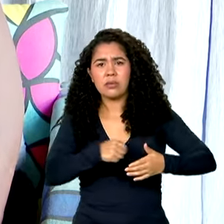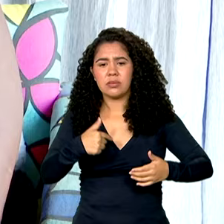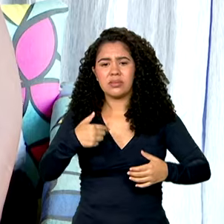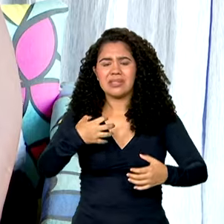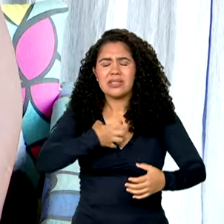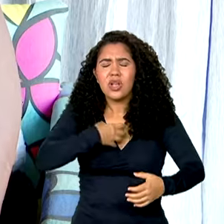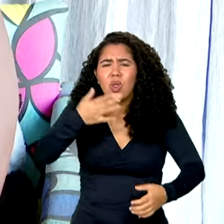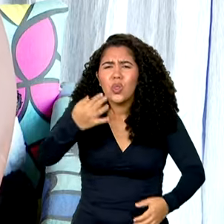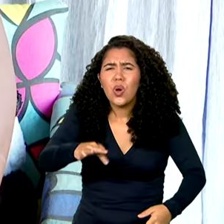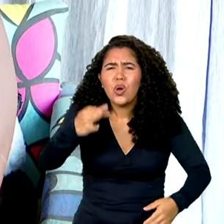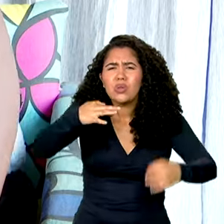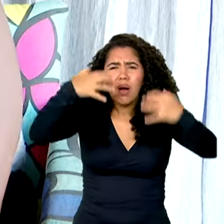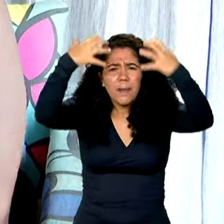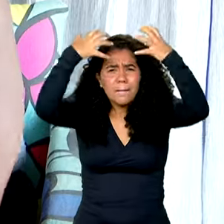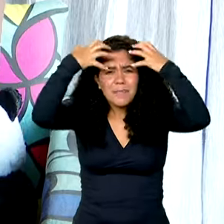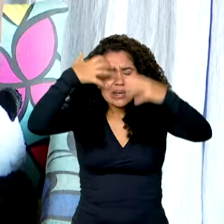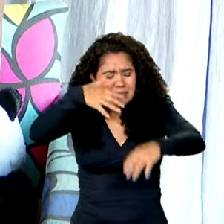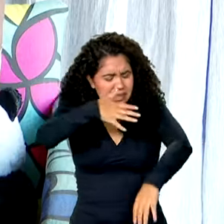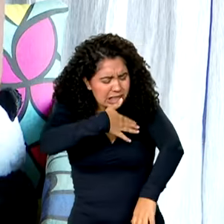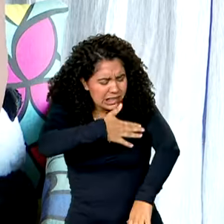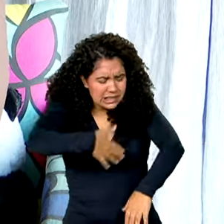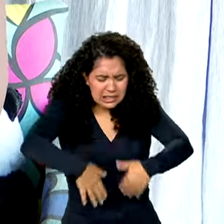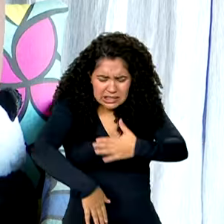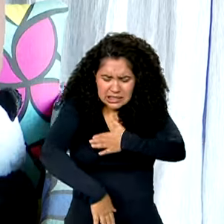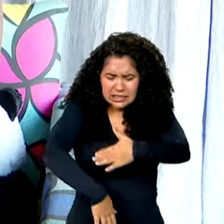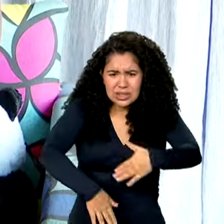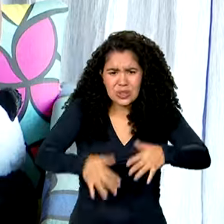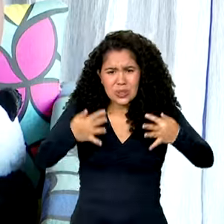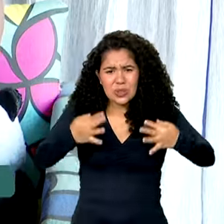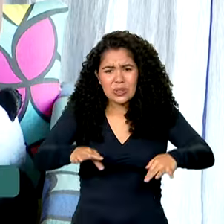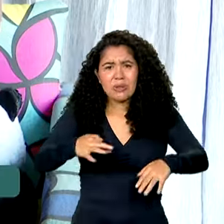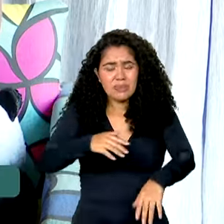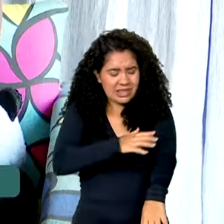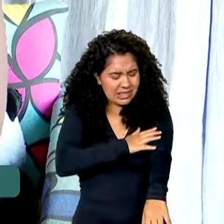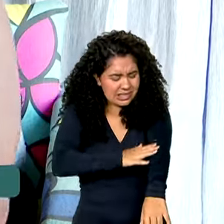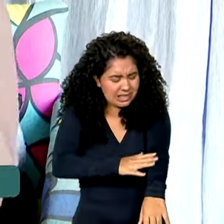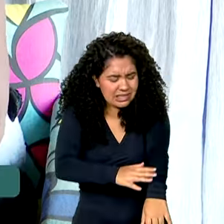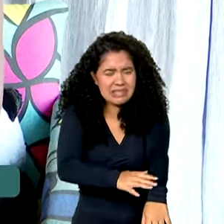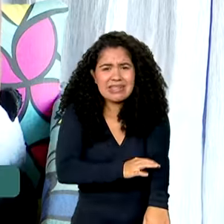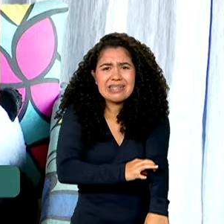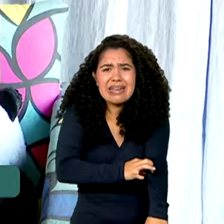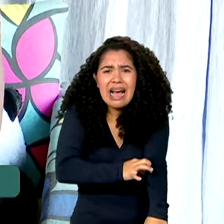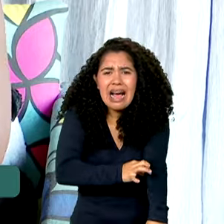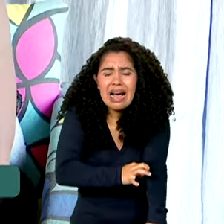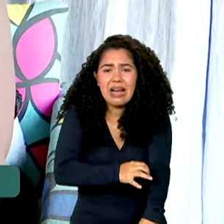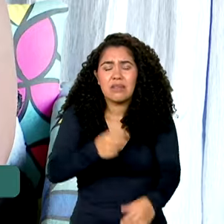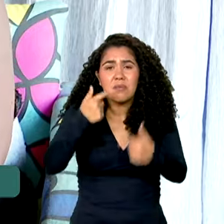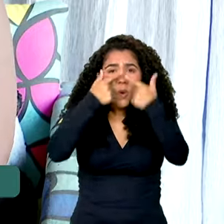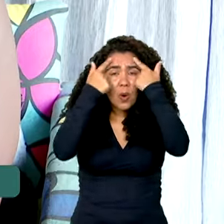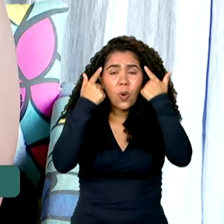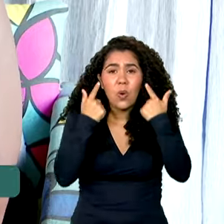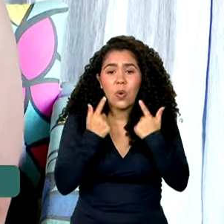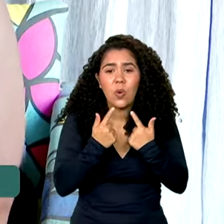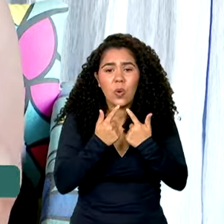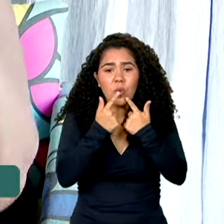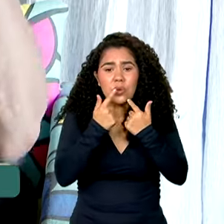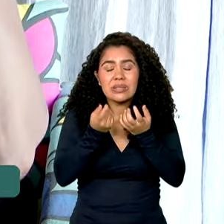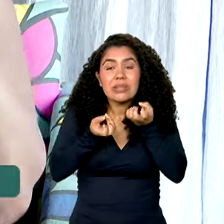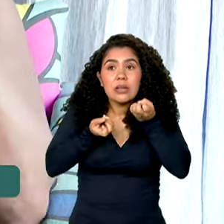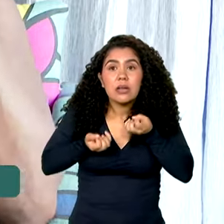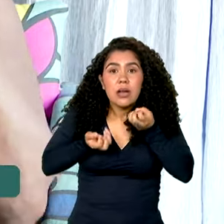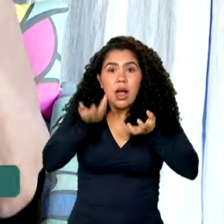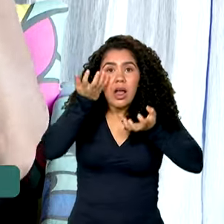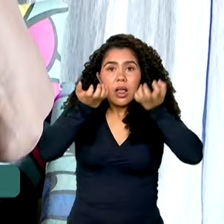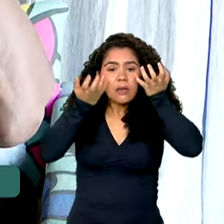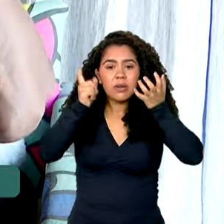banho. Porque tudo aqui ficou em carne viva. Meu rosto não queimou. O que